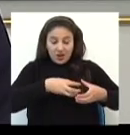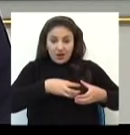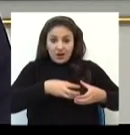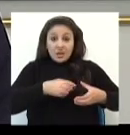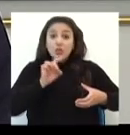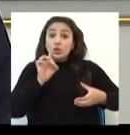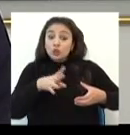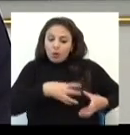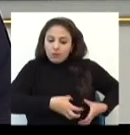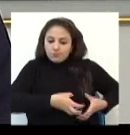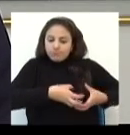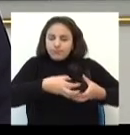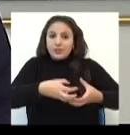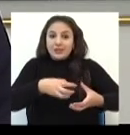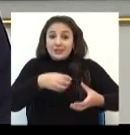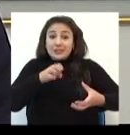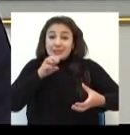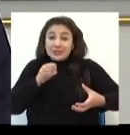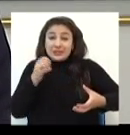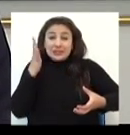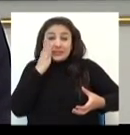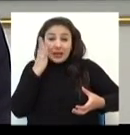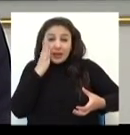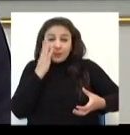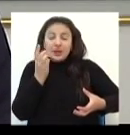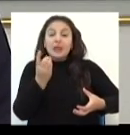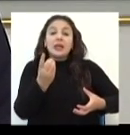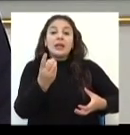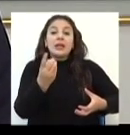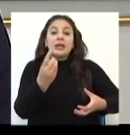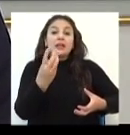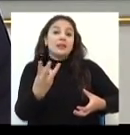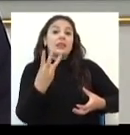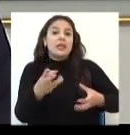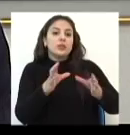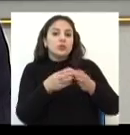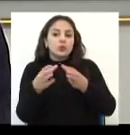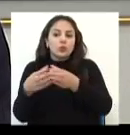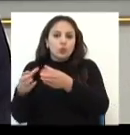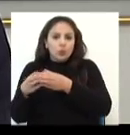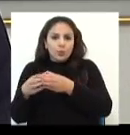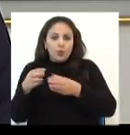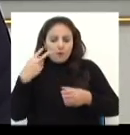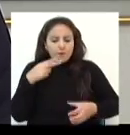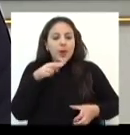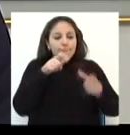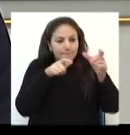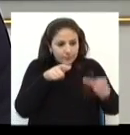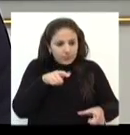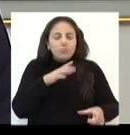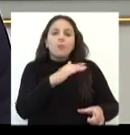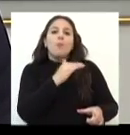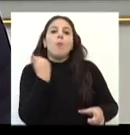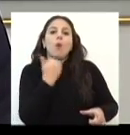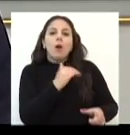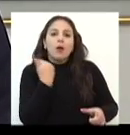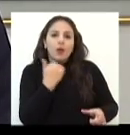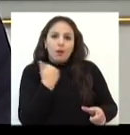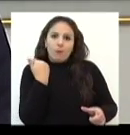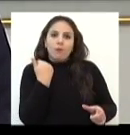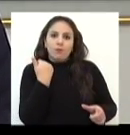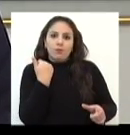absoluta por três equipes que fazem o diagnóstico de morte desse ente familiar.